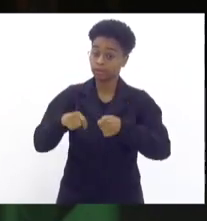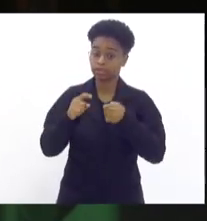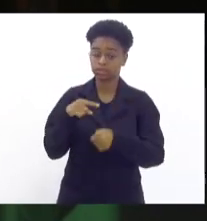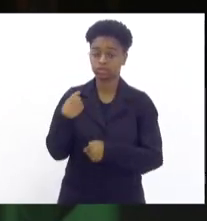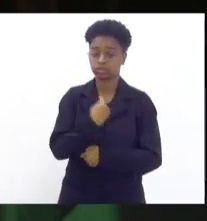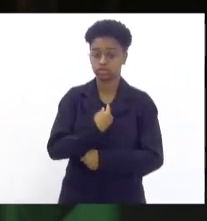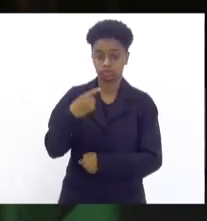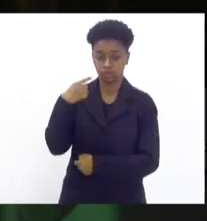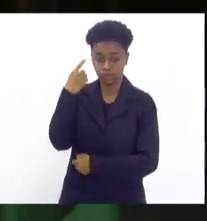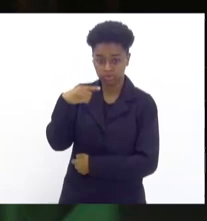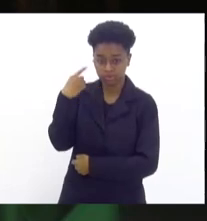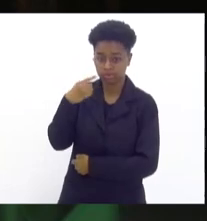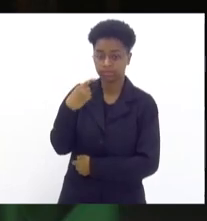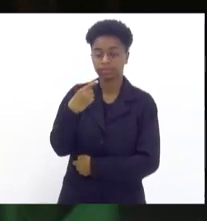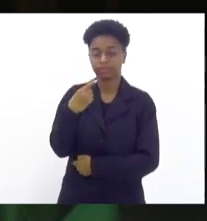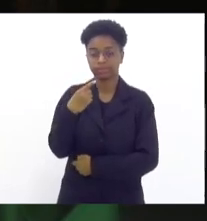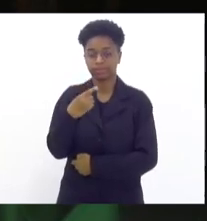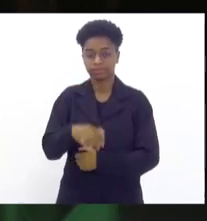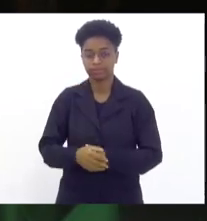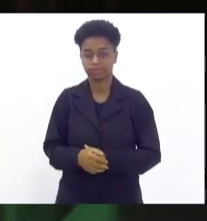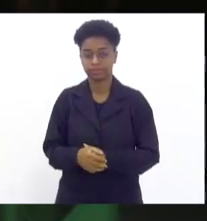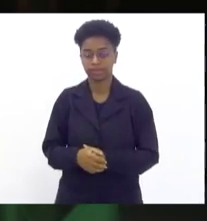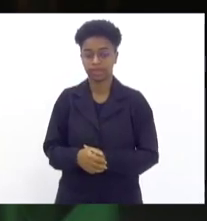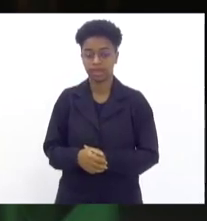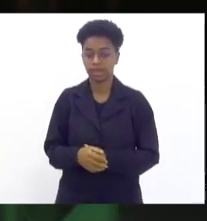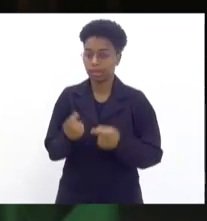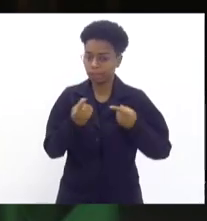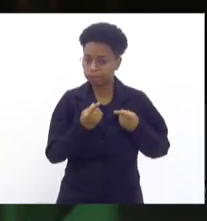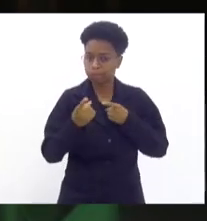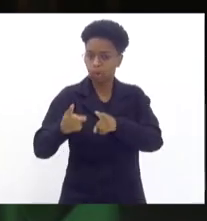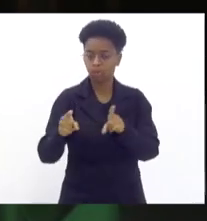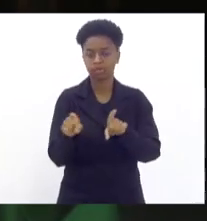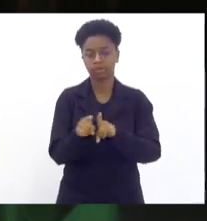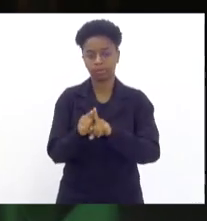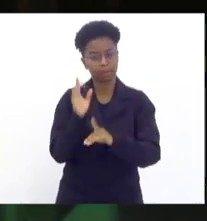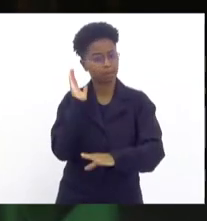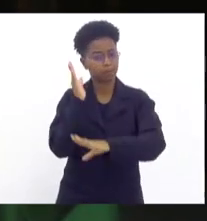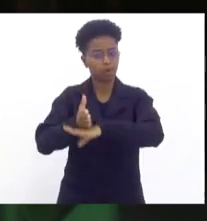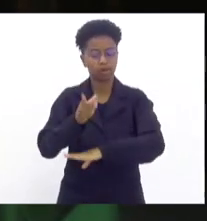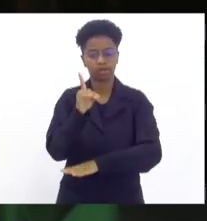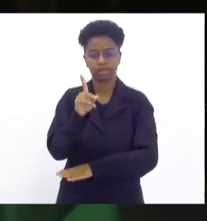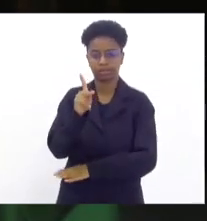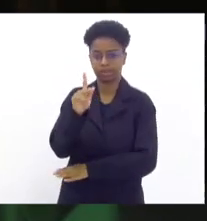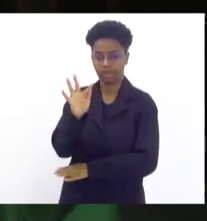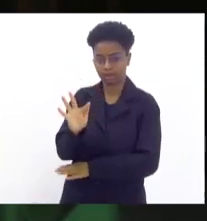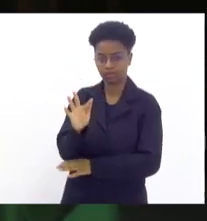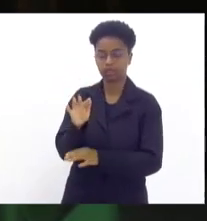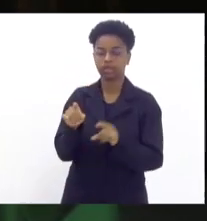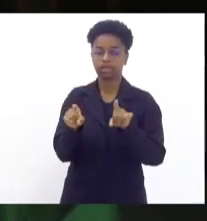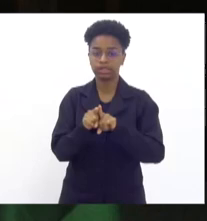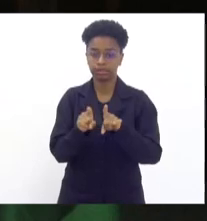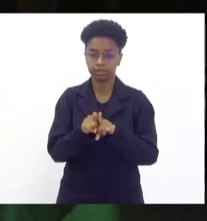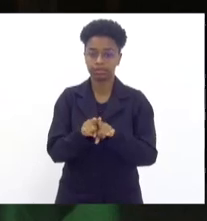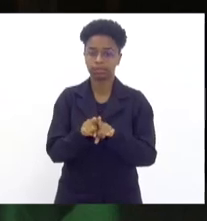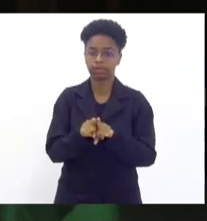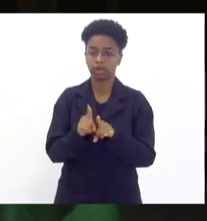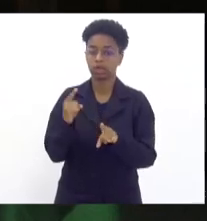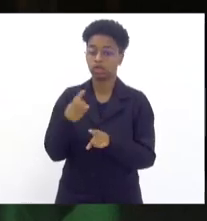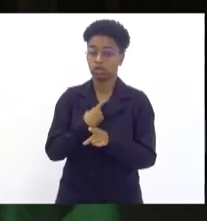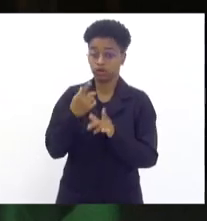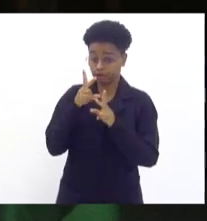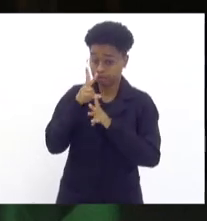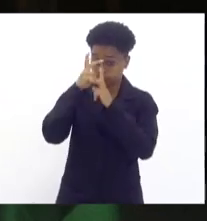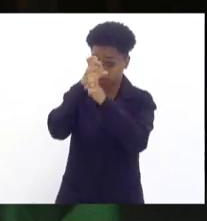parlamentares combatam também essa DPF e para que as nossas forças